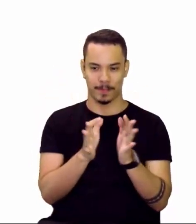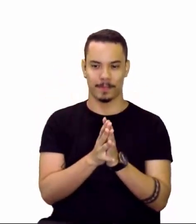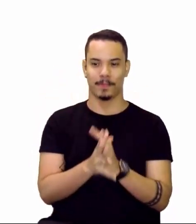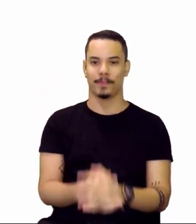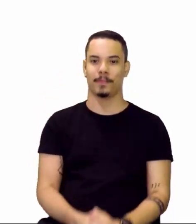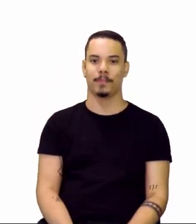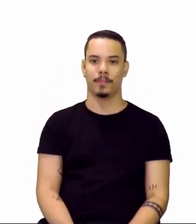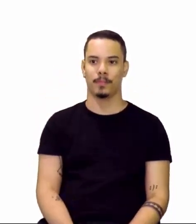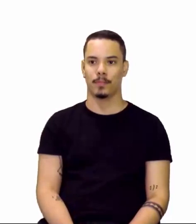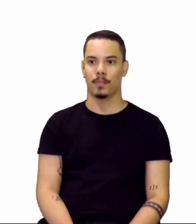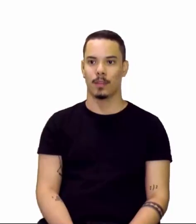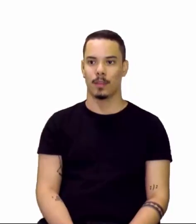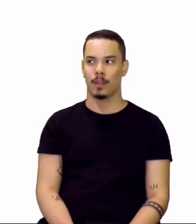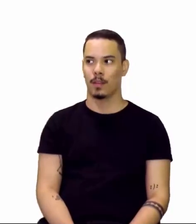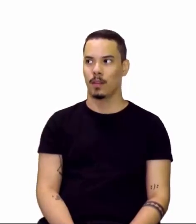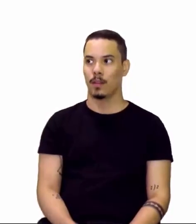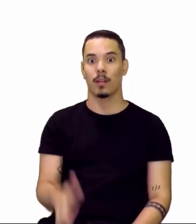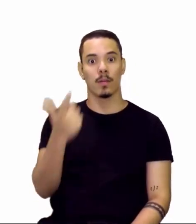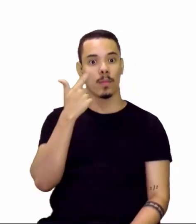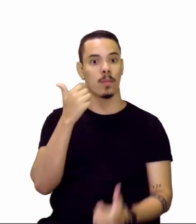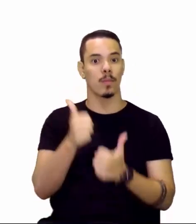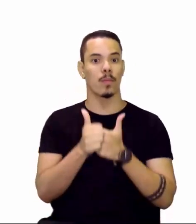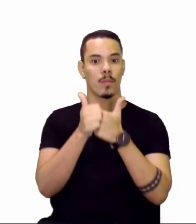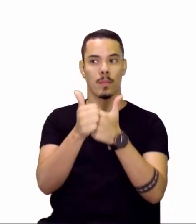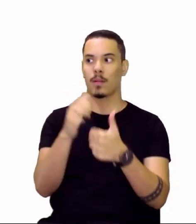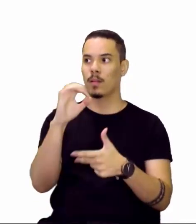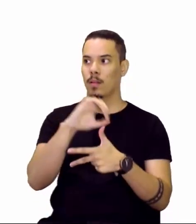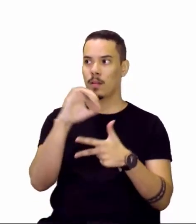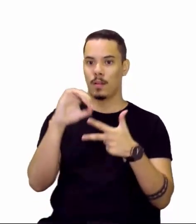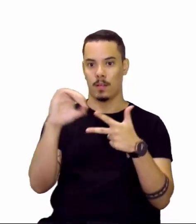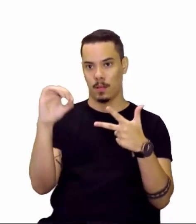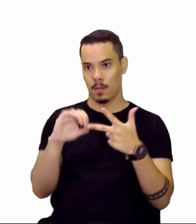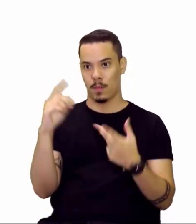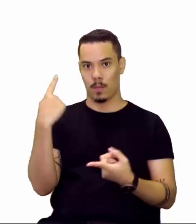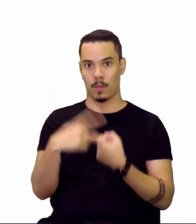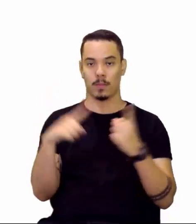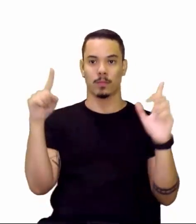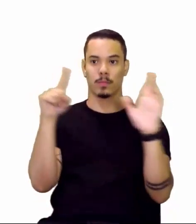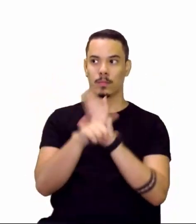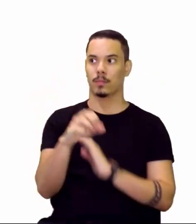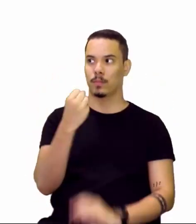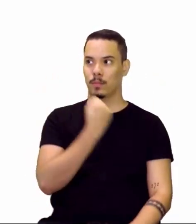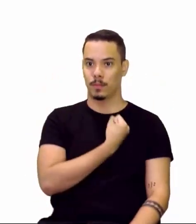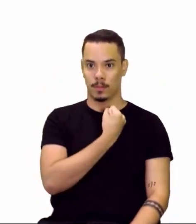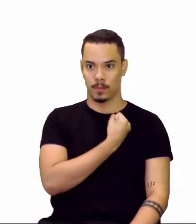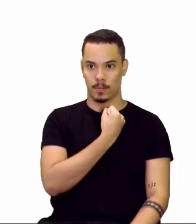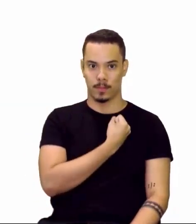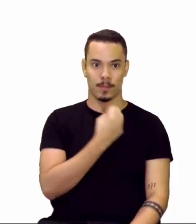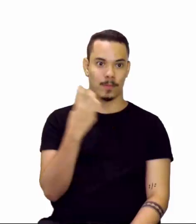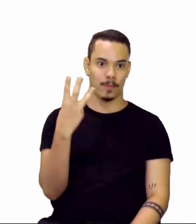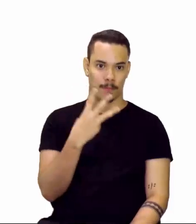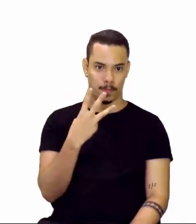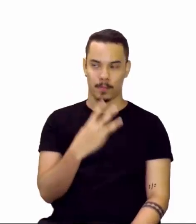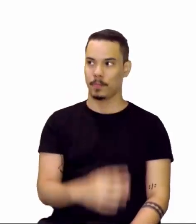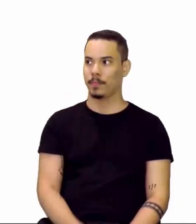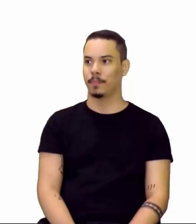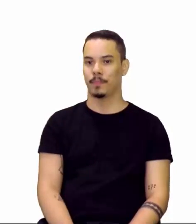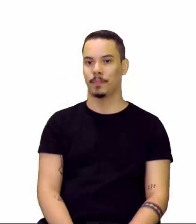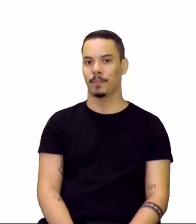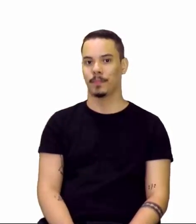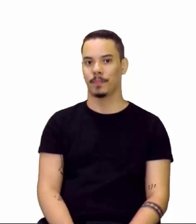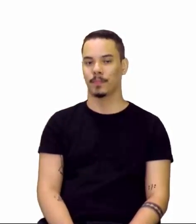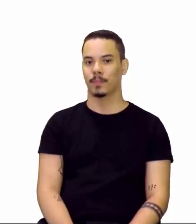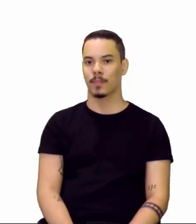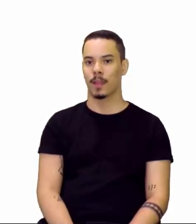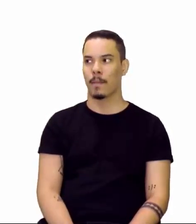se liga no Enem, meu caro aluno do Enem, porque nós temos aqui a questão de número 3. A